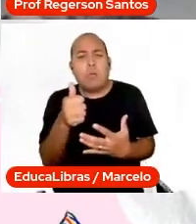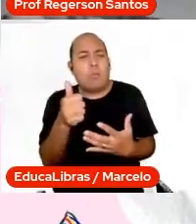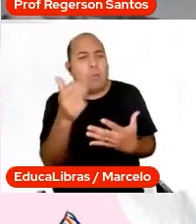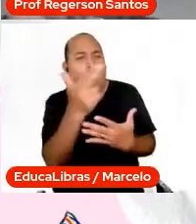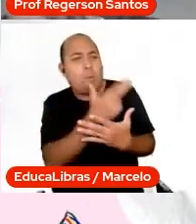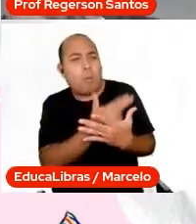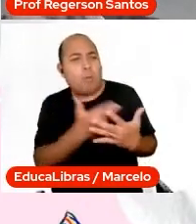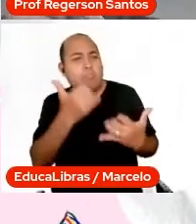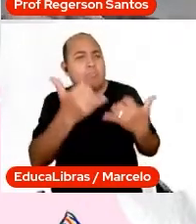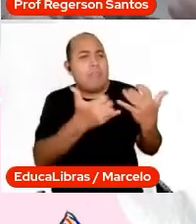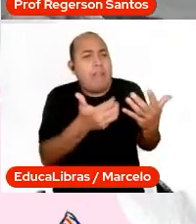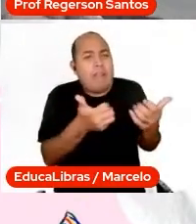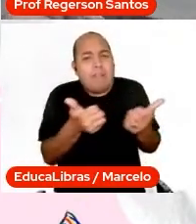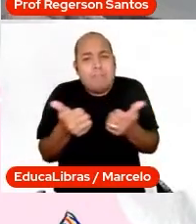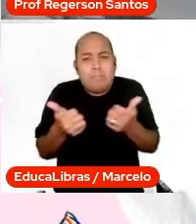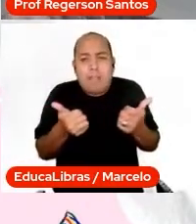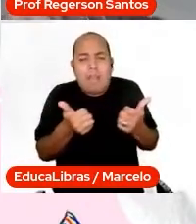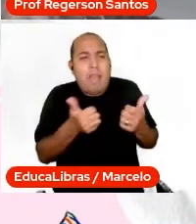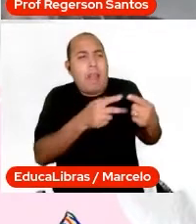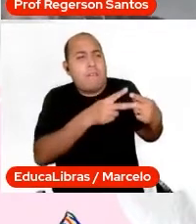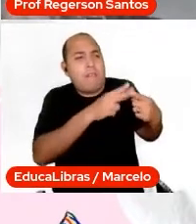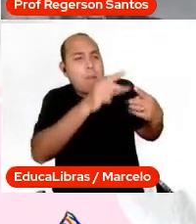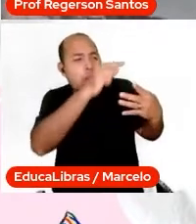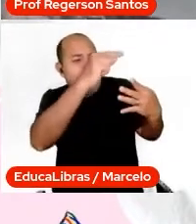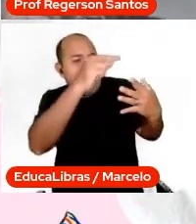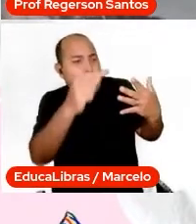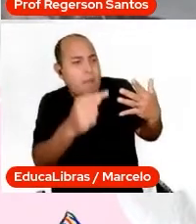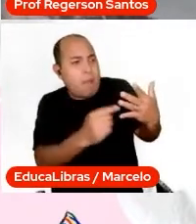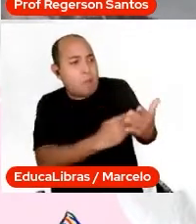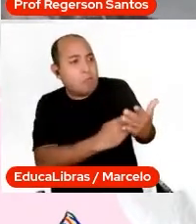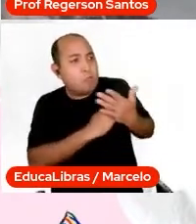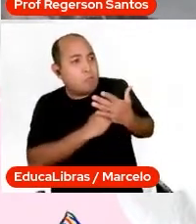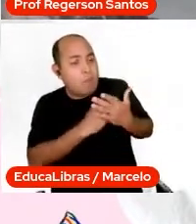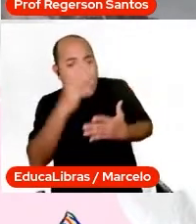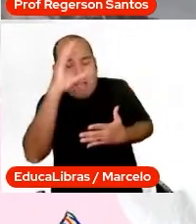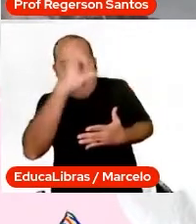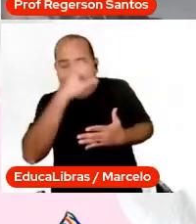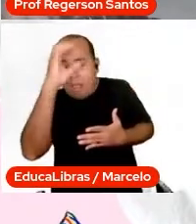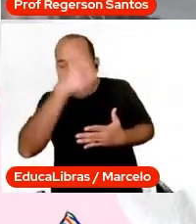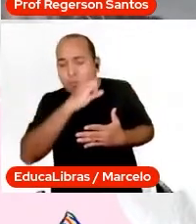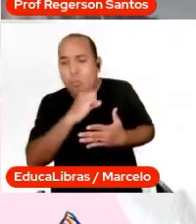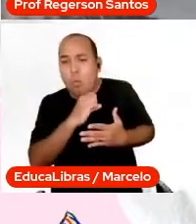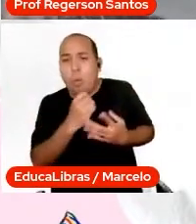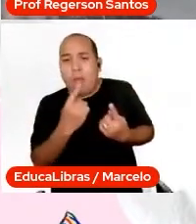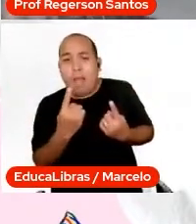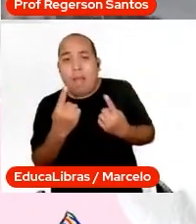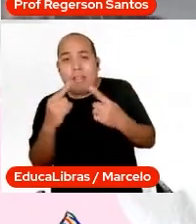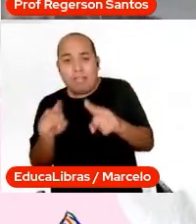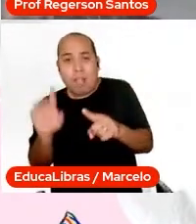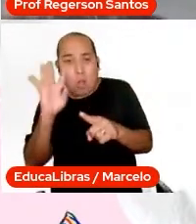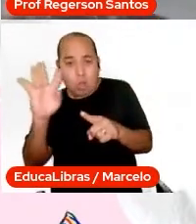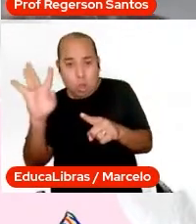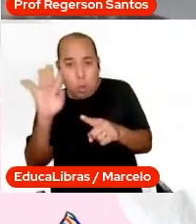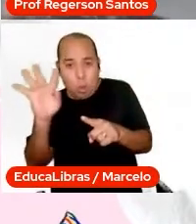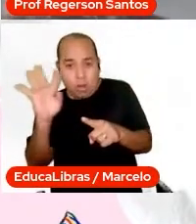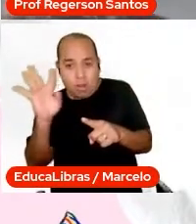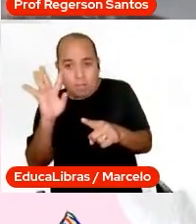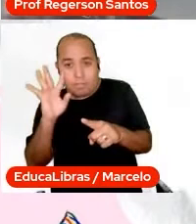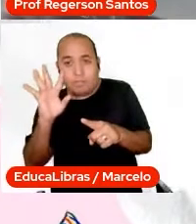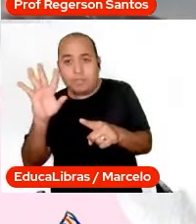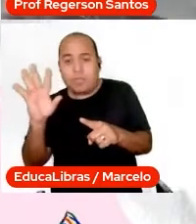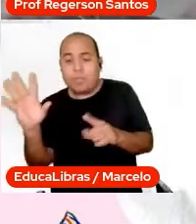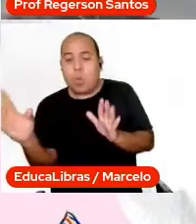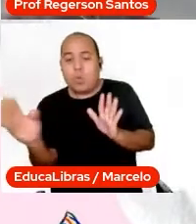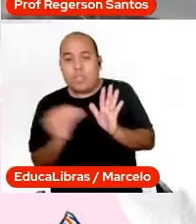as ferramentas que nós podemos fazer para que isso aliemos, então, à teoria que está na concepção dos direitos